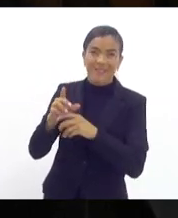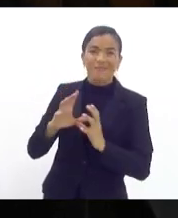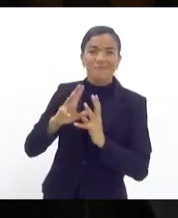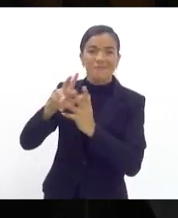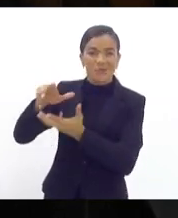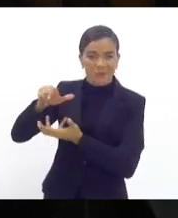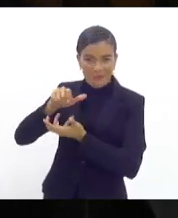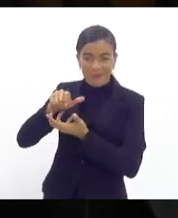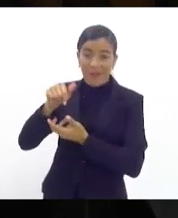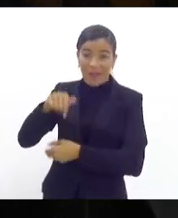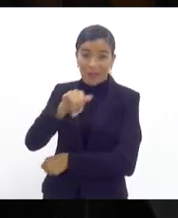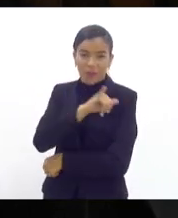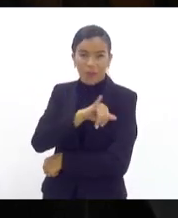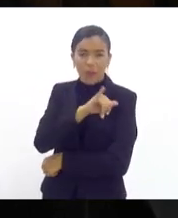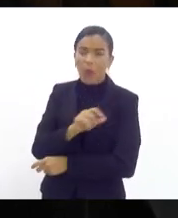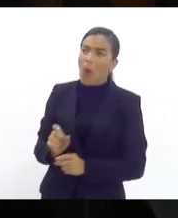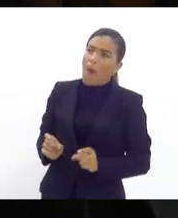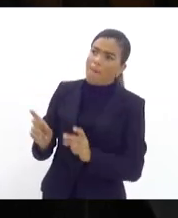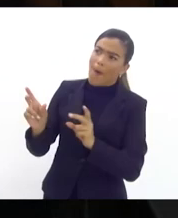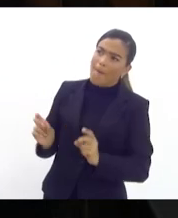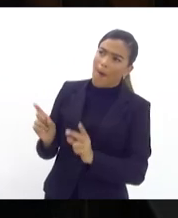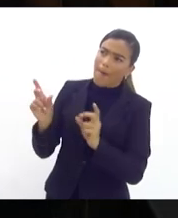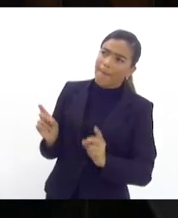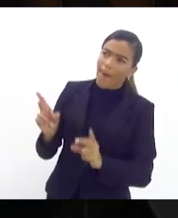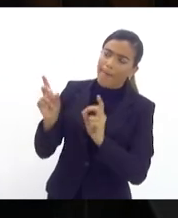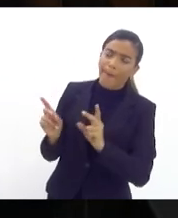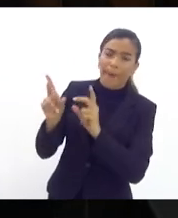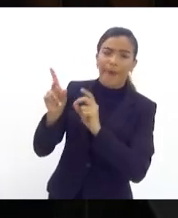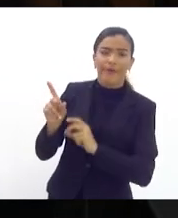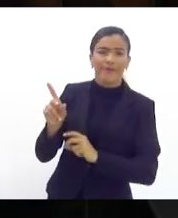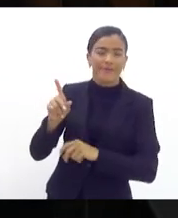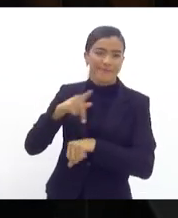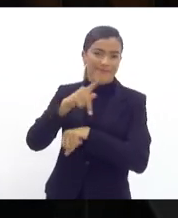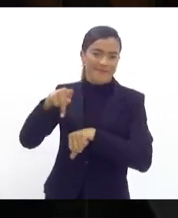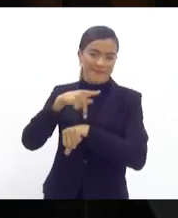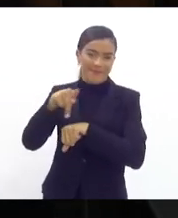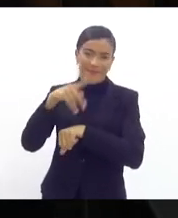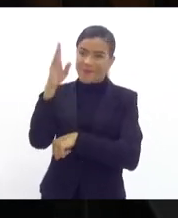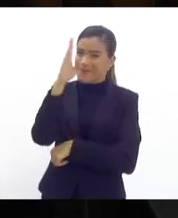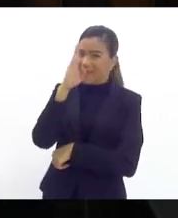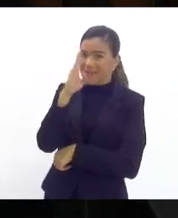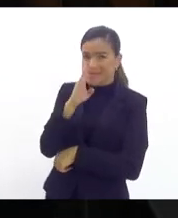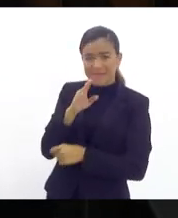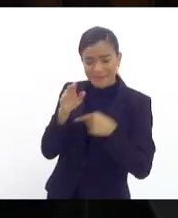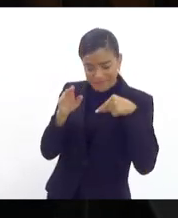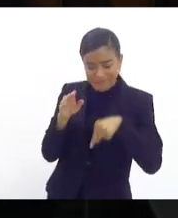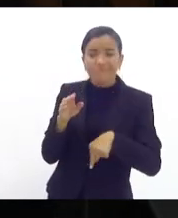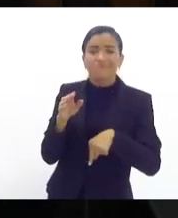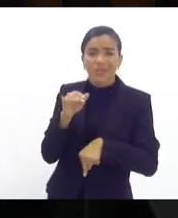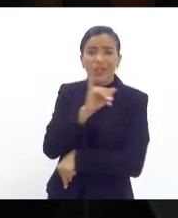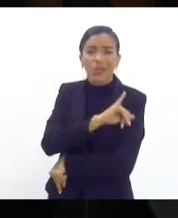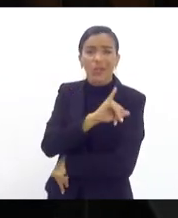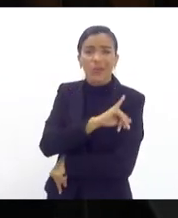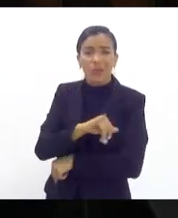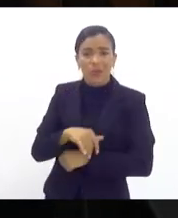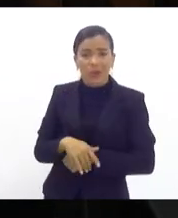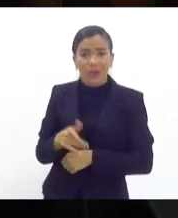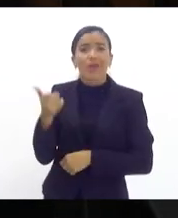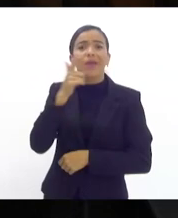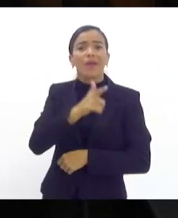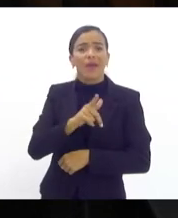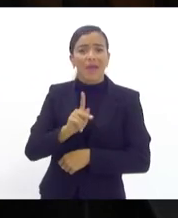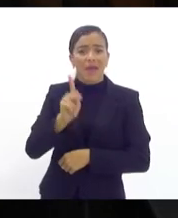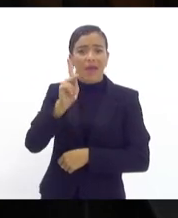o Rio de Janeiro o maior exportador de petróleo do Brasil. Com isso, ganha quem? A Petrobras e os seus